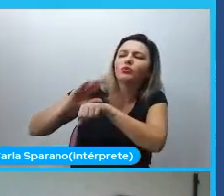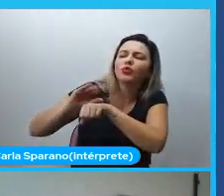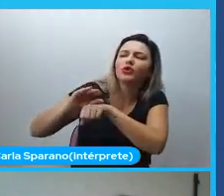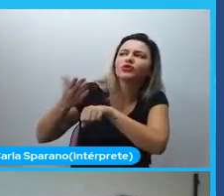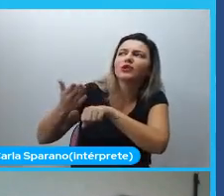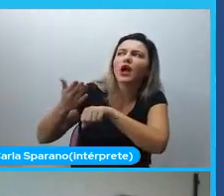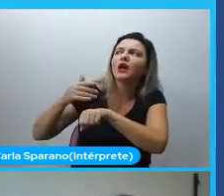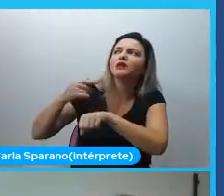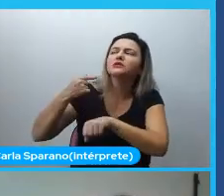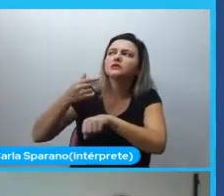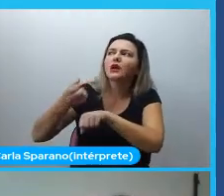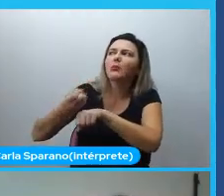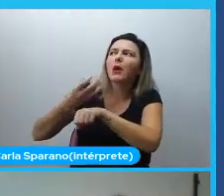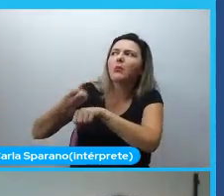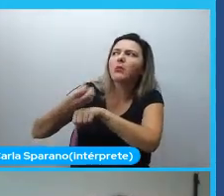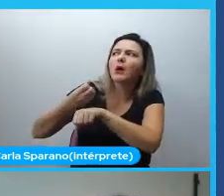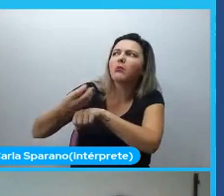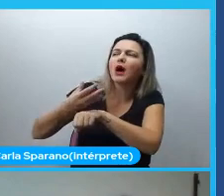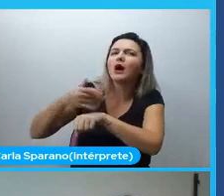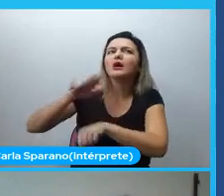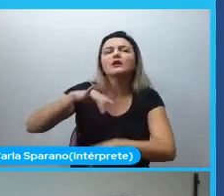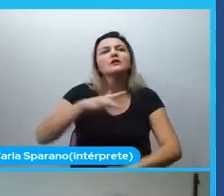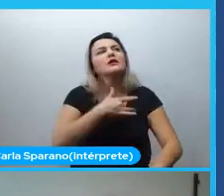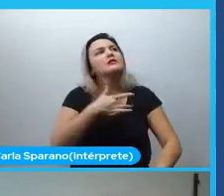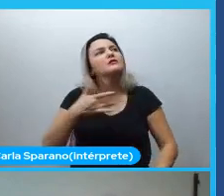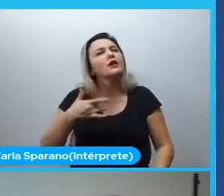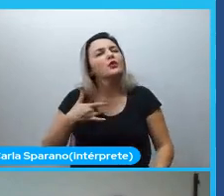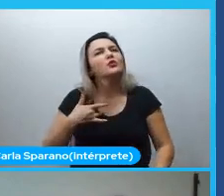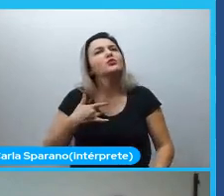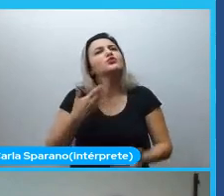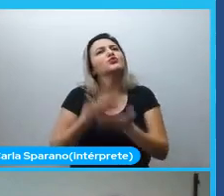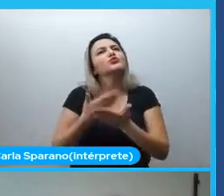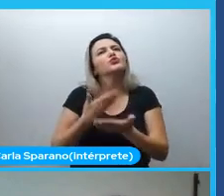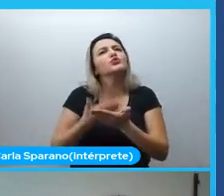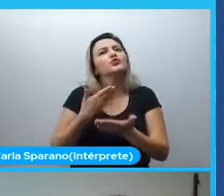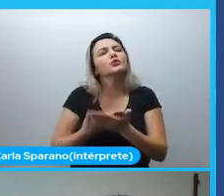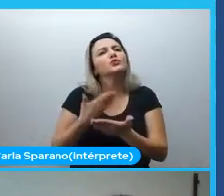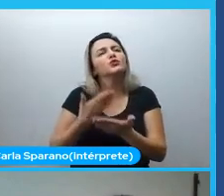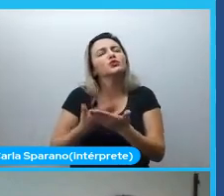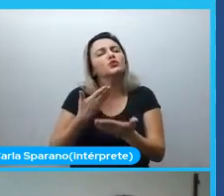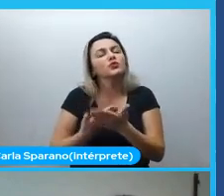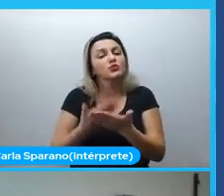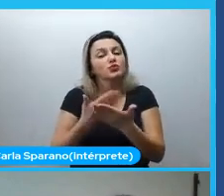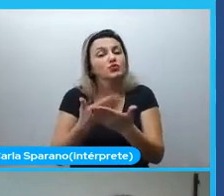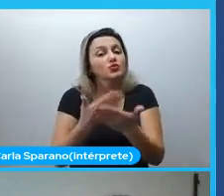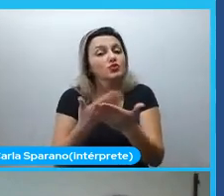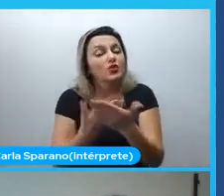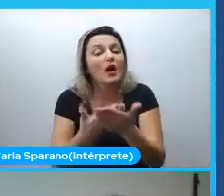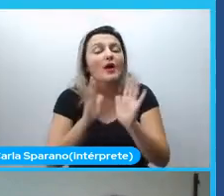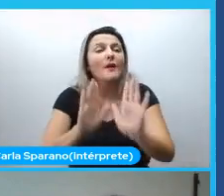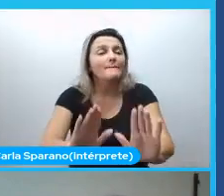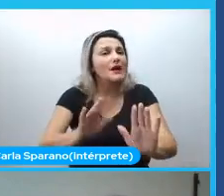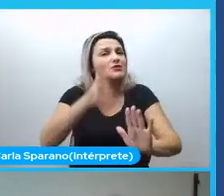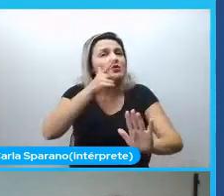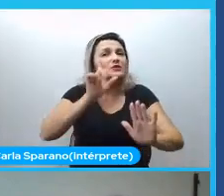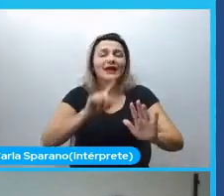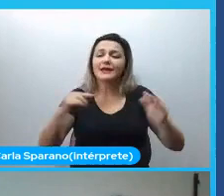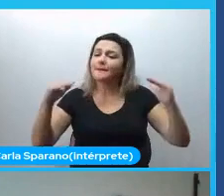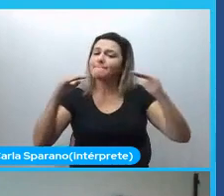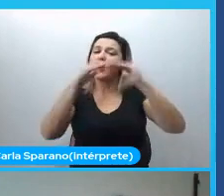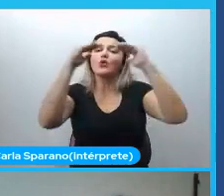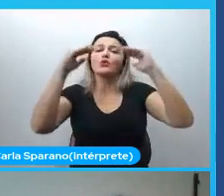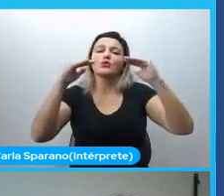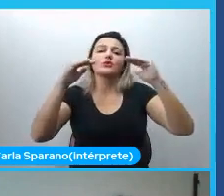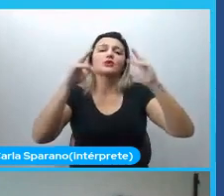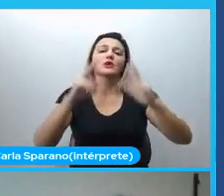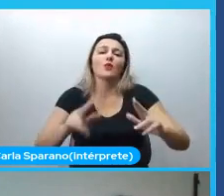gente estude muito, a gente não vai conseguir programar com uma pessoa que é de computação. A gente não